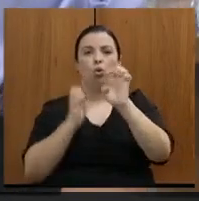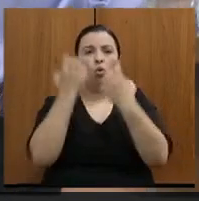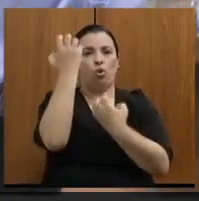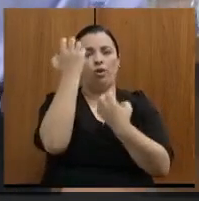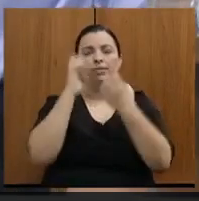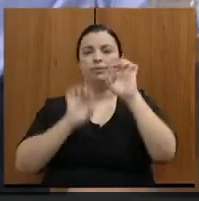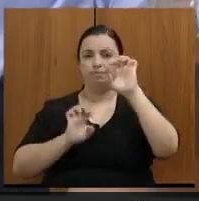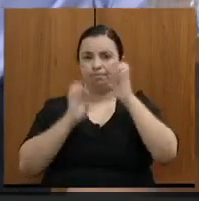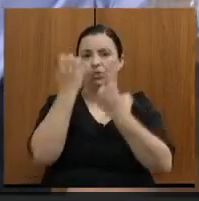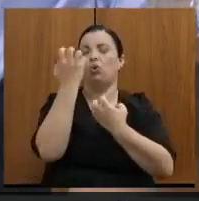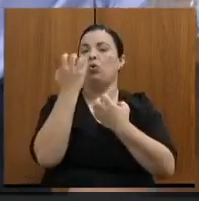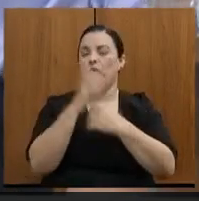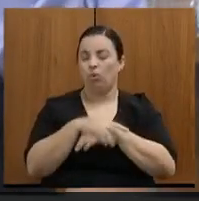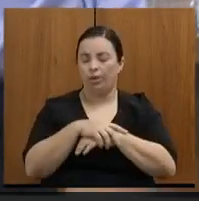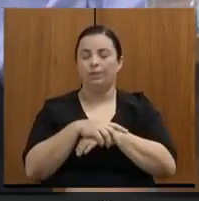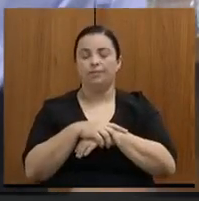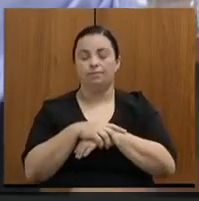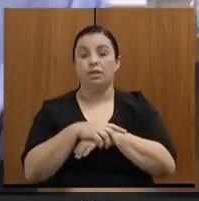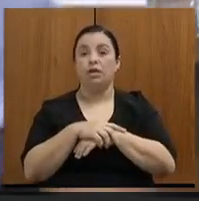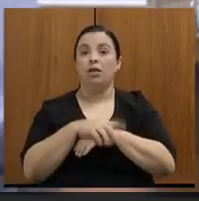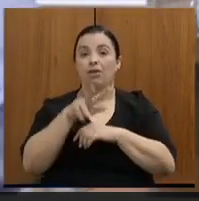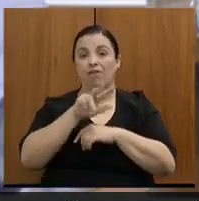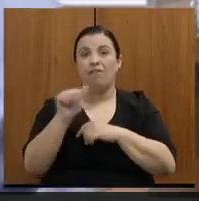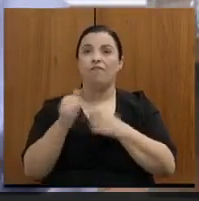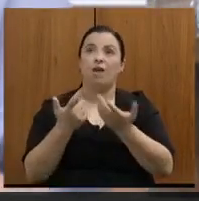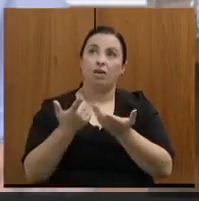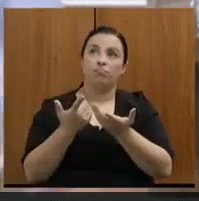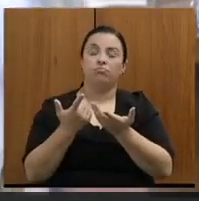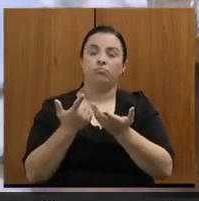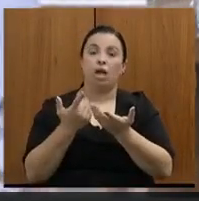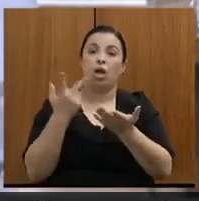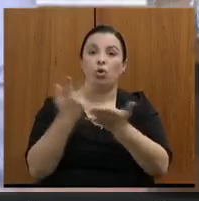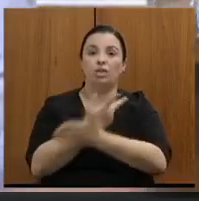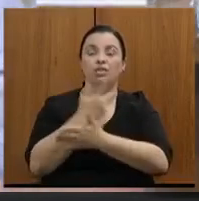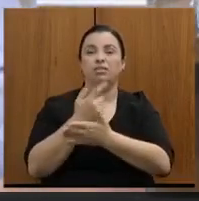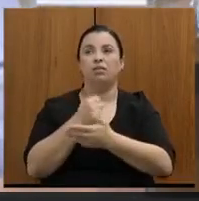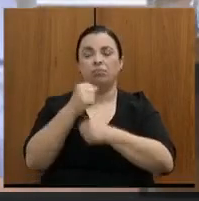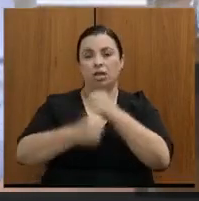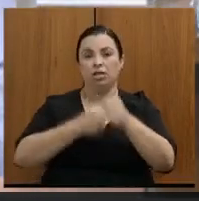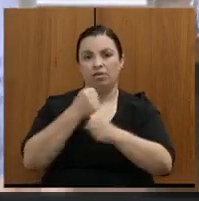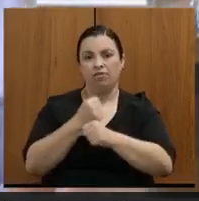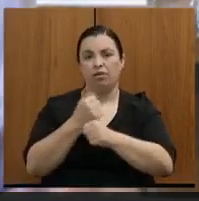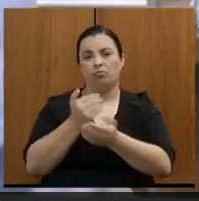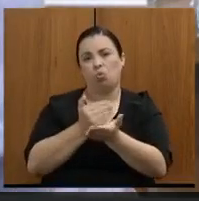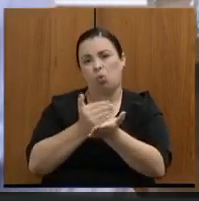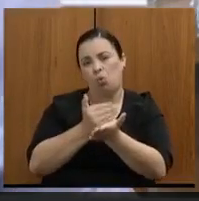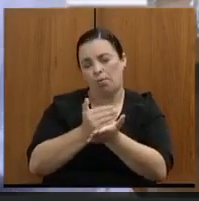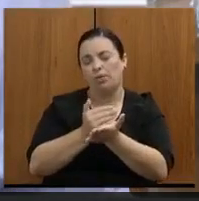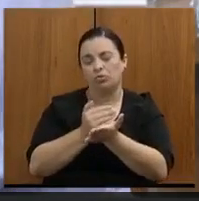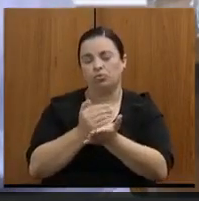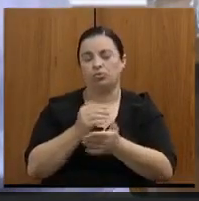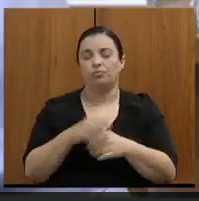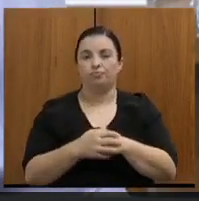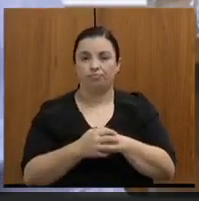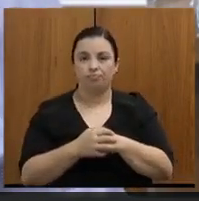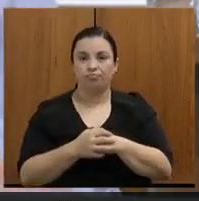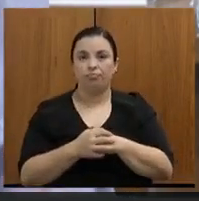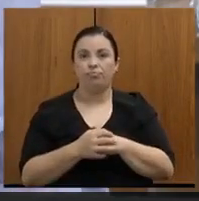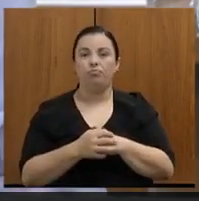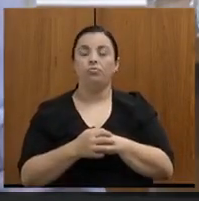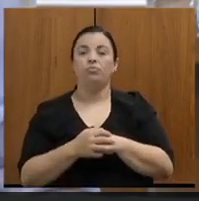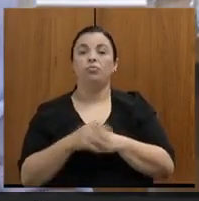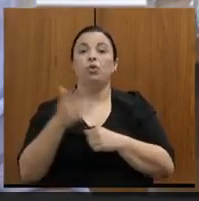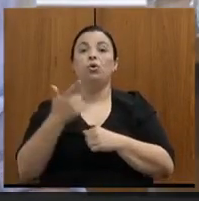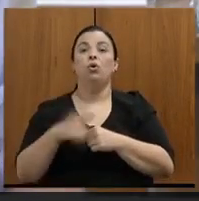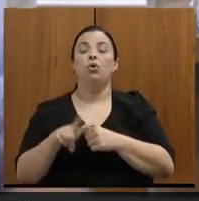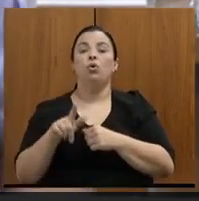no início do ano que vem. Bom, vamos seguir, próximo. Um outro tema que, por